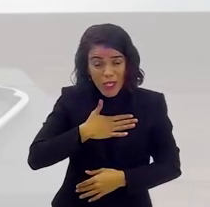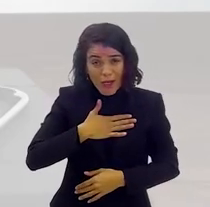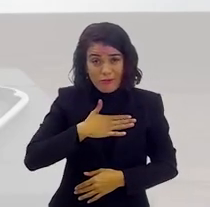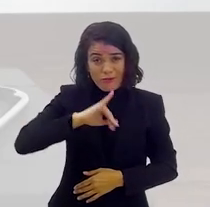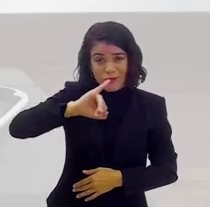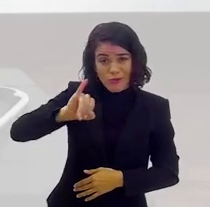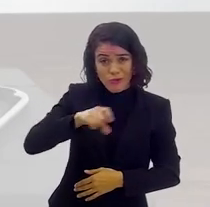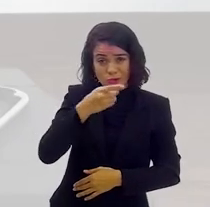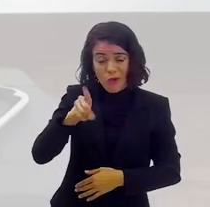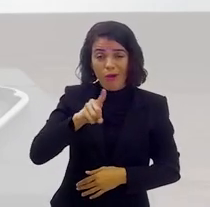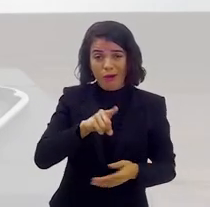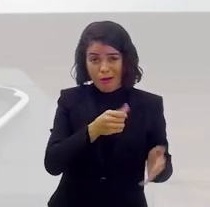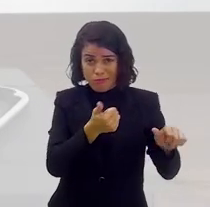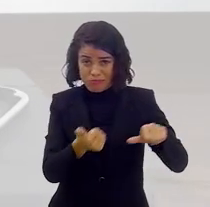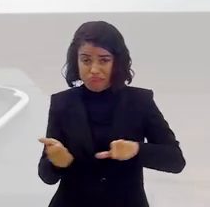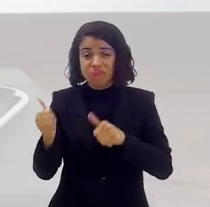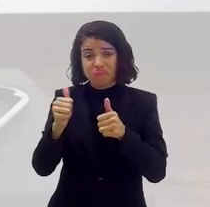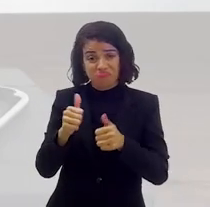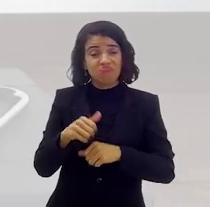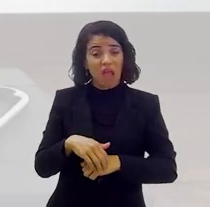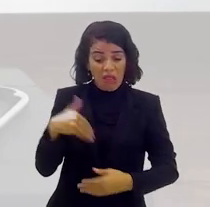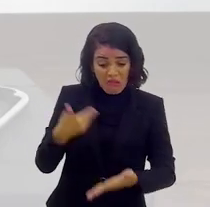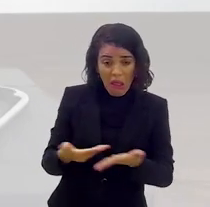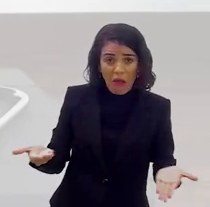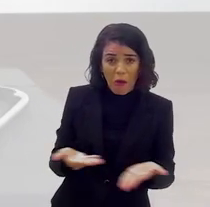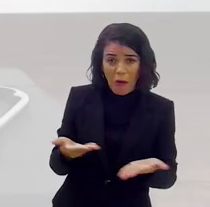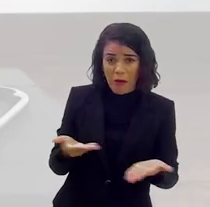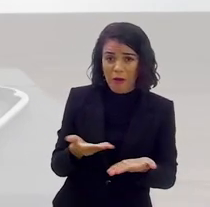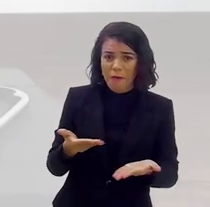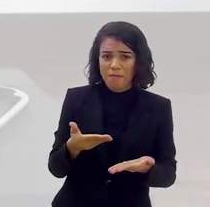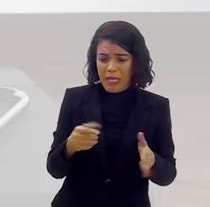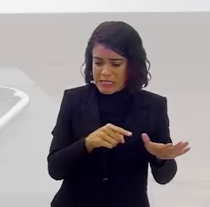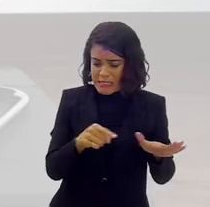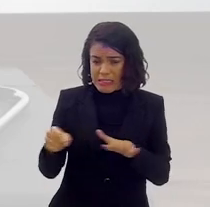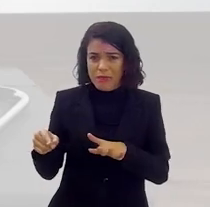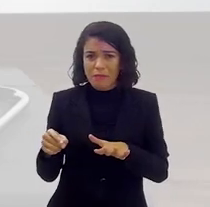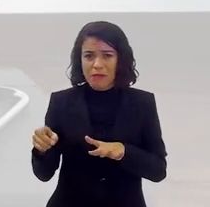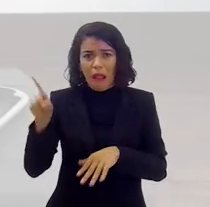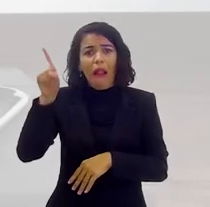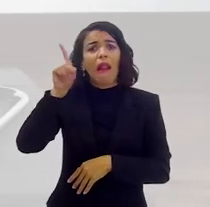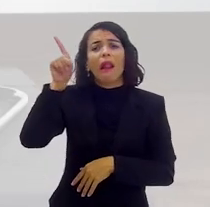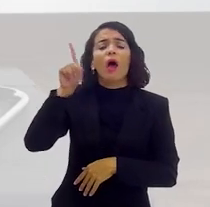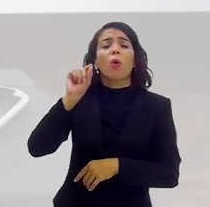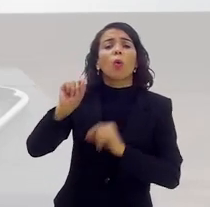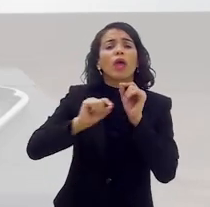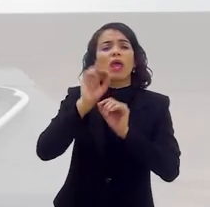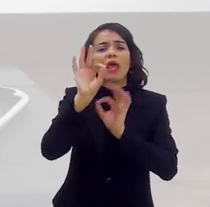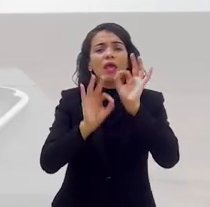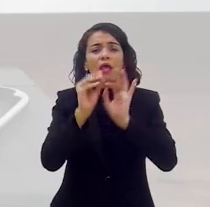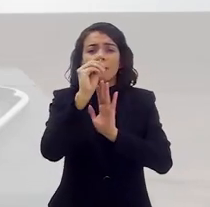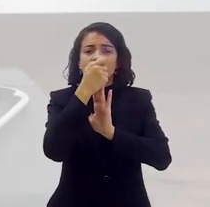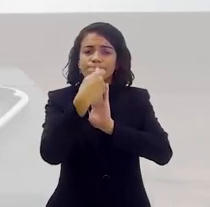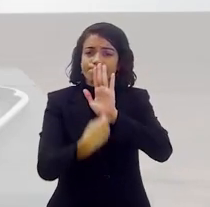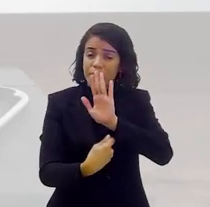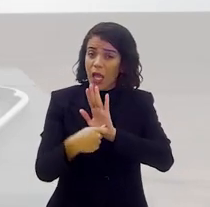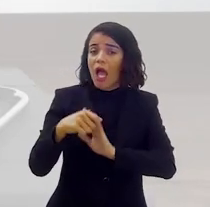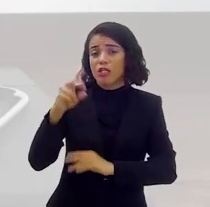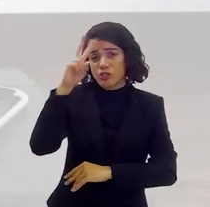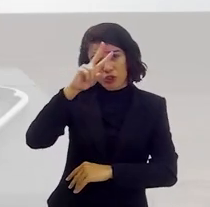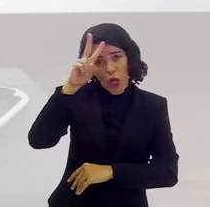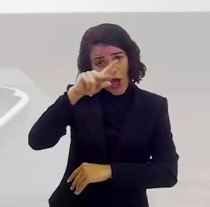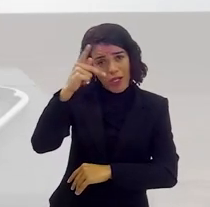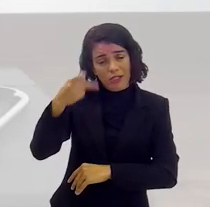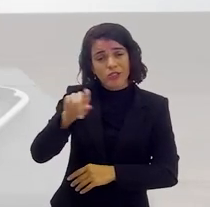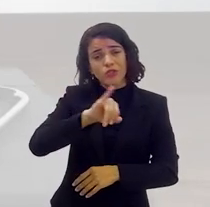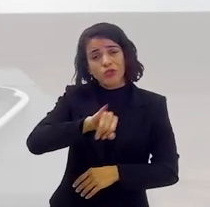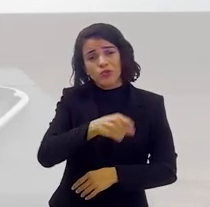da história de São João Batista? Olha, até hoje eles me mandam o recado. São João Batista e agora, acho que amanhã. Essa semana eu recebi... Lá para eles você fez o quê? Eu fiz a história de São João